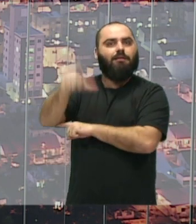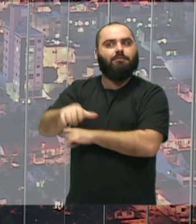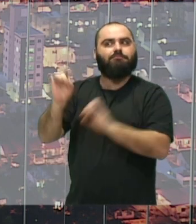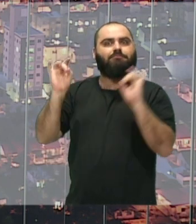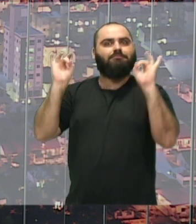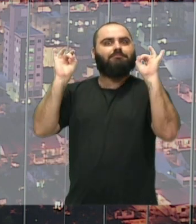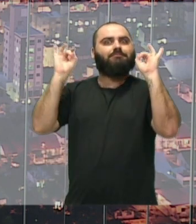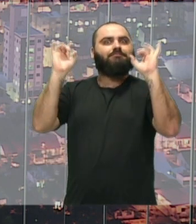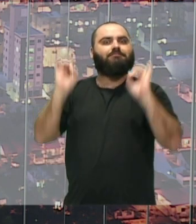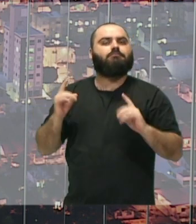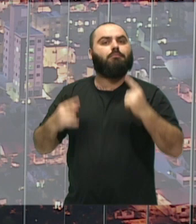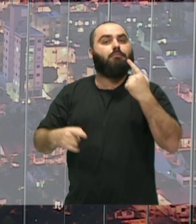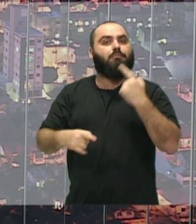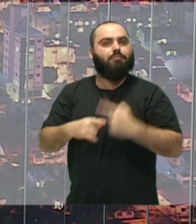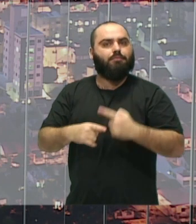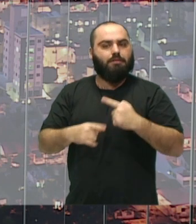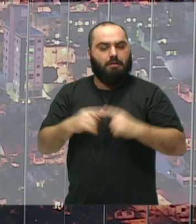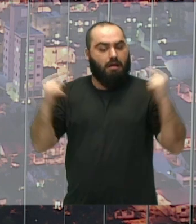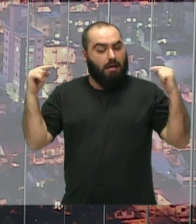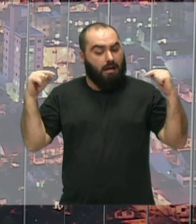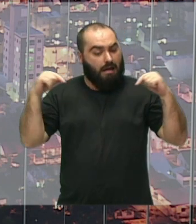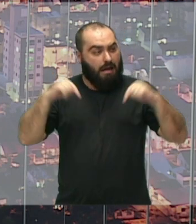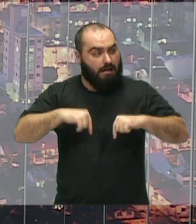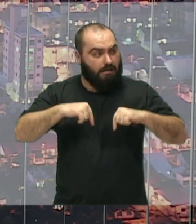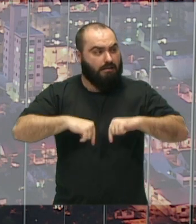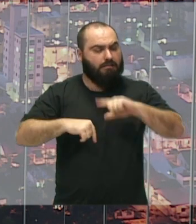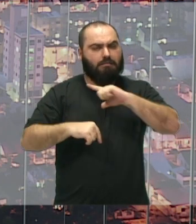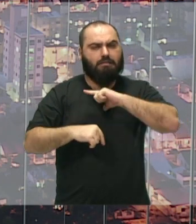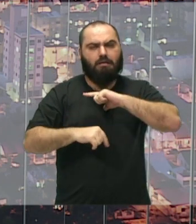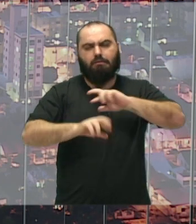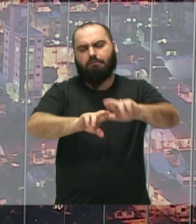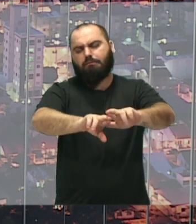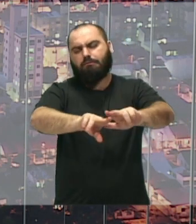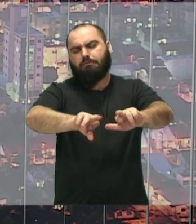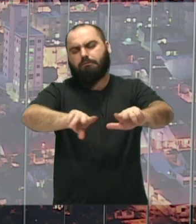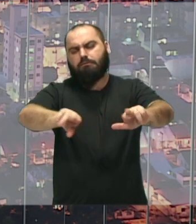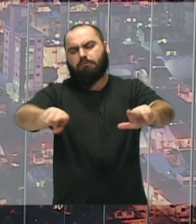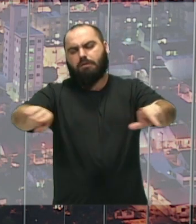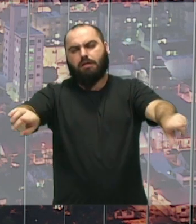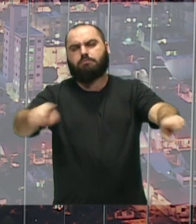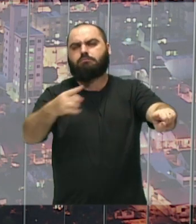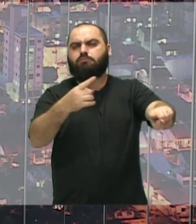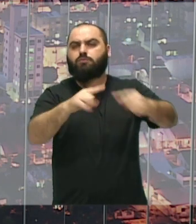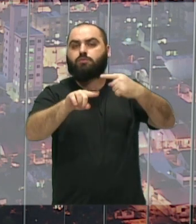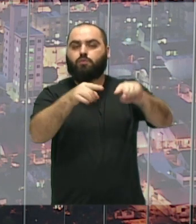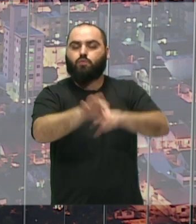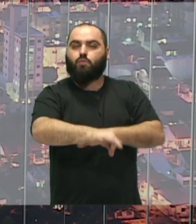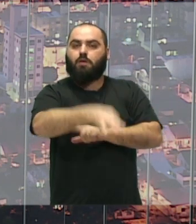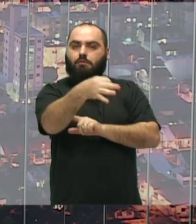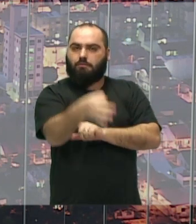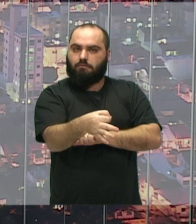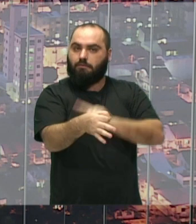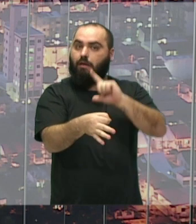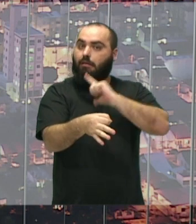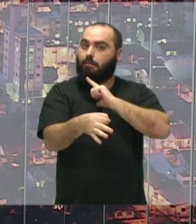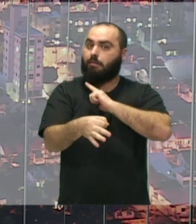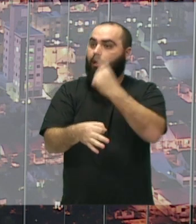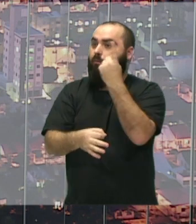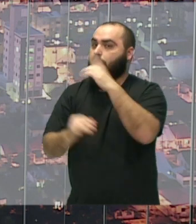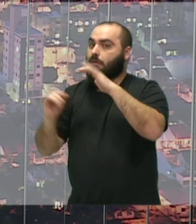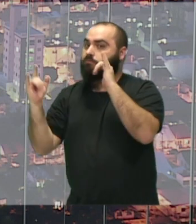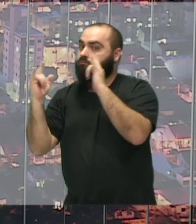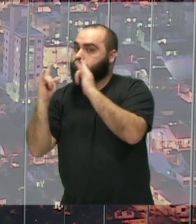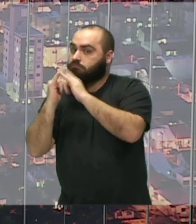porque aqui temos muitos músicos de qualidade e temos inclusive um órgão público que forma toda